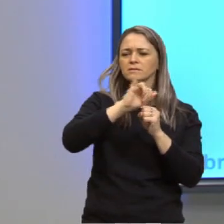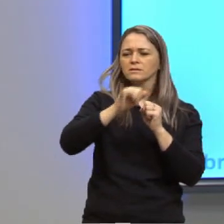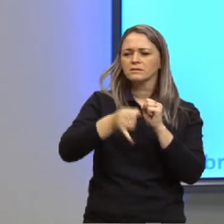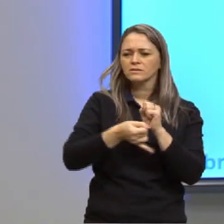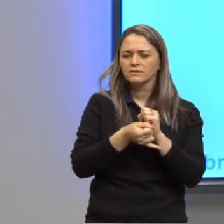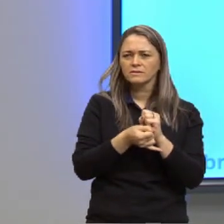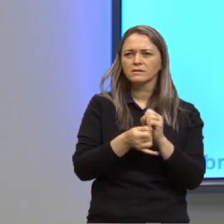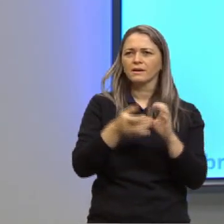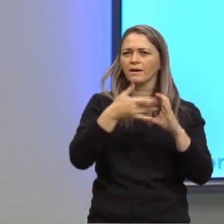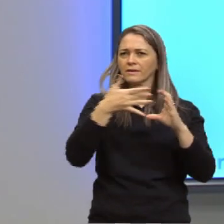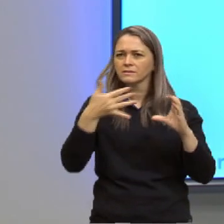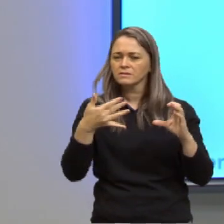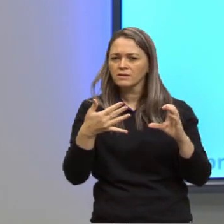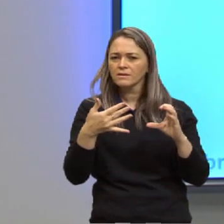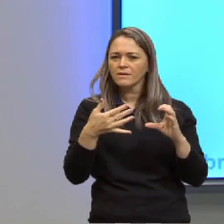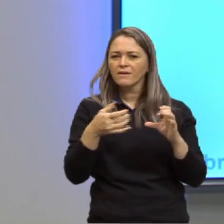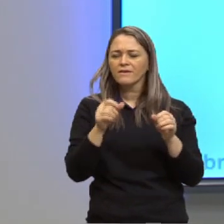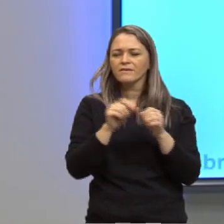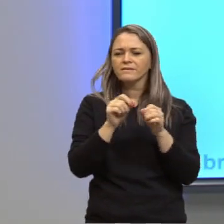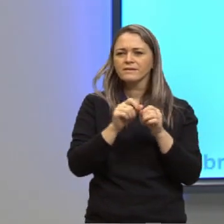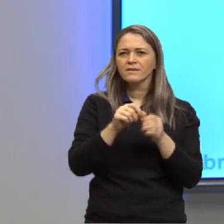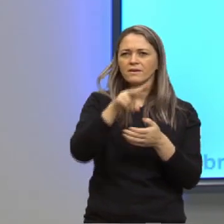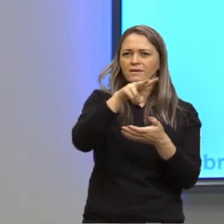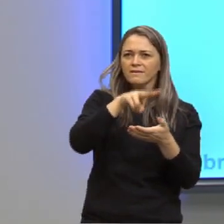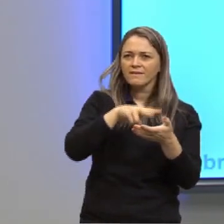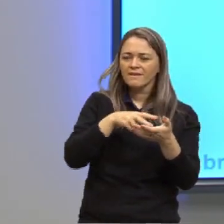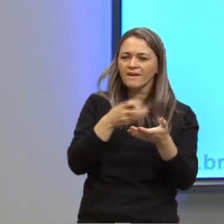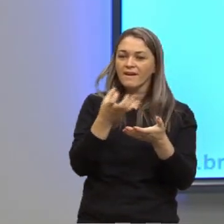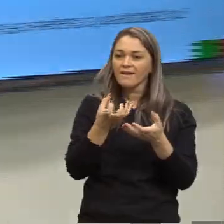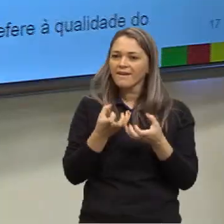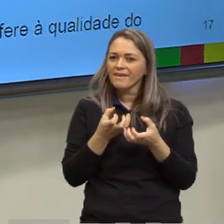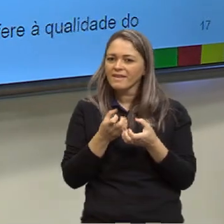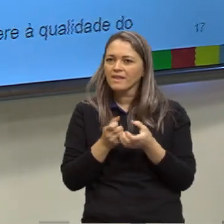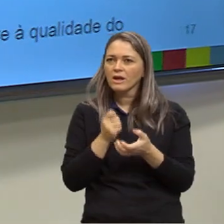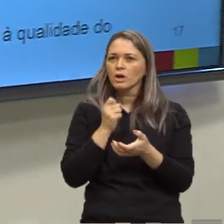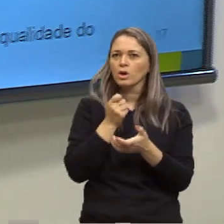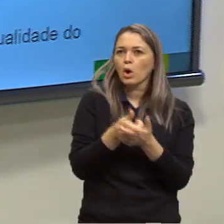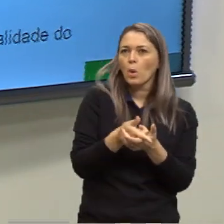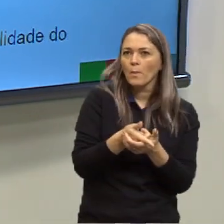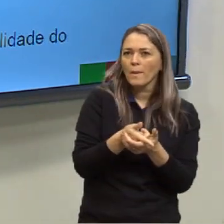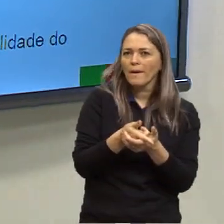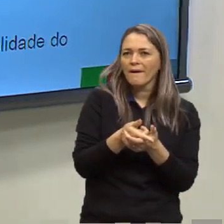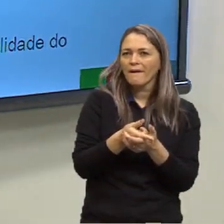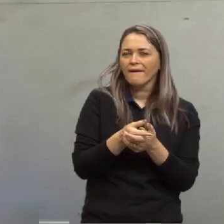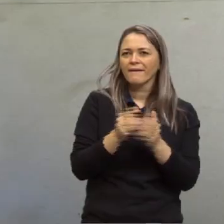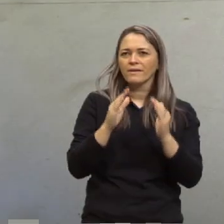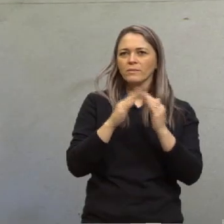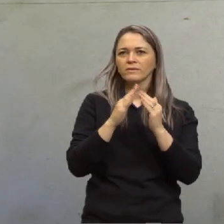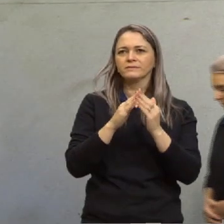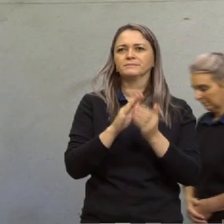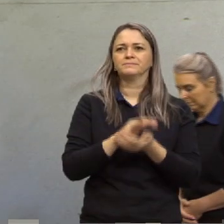vão servir para convencer o leitor a comprar este imóvel que está sendo anunciado.